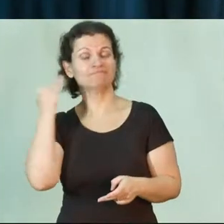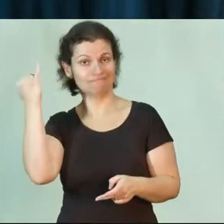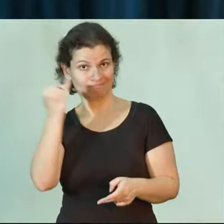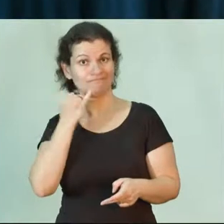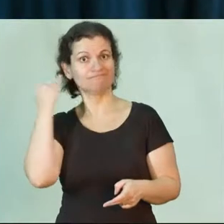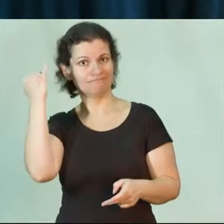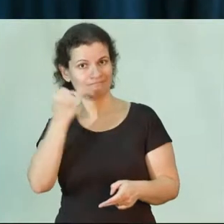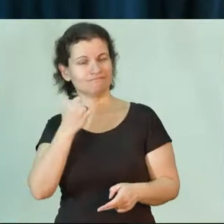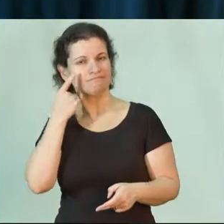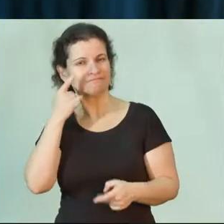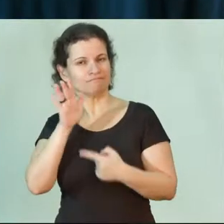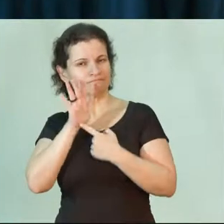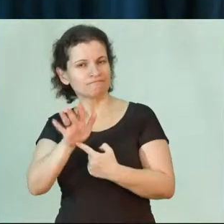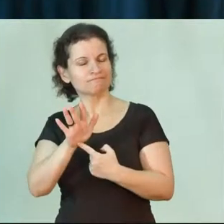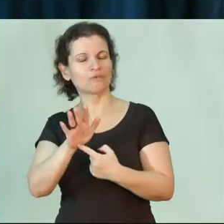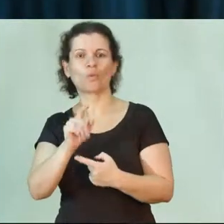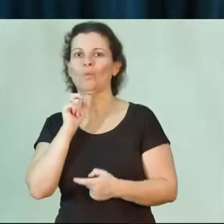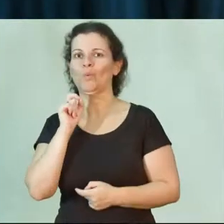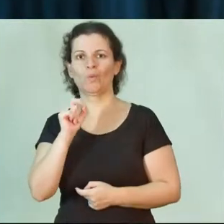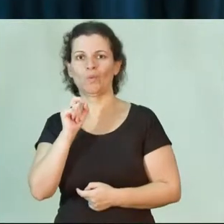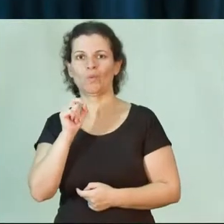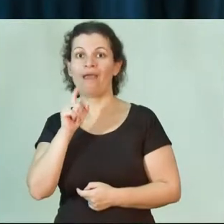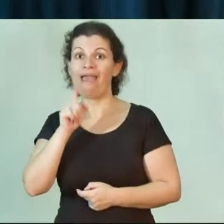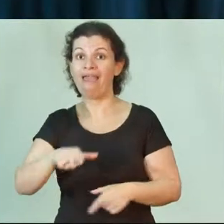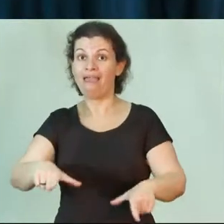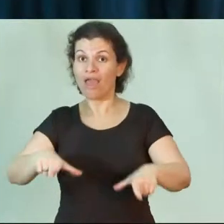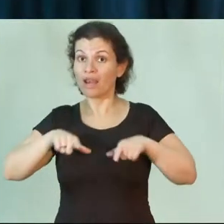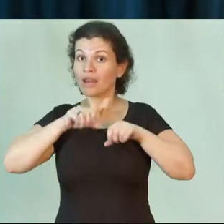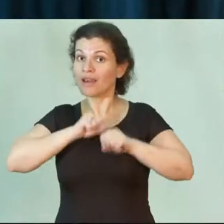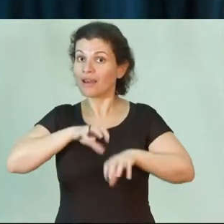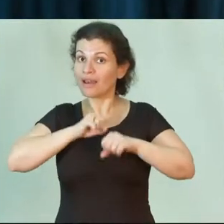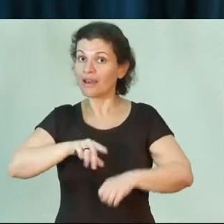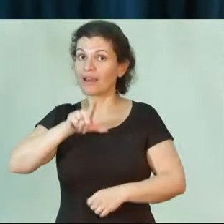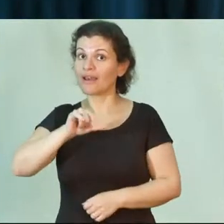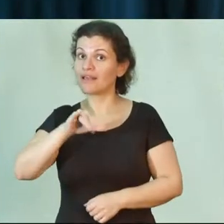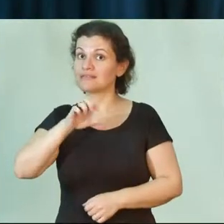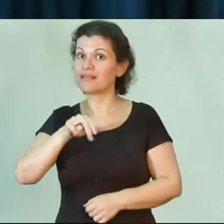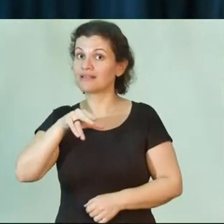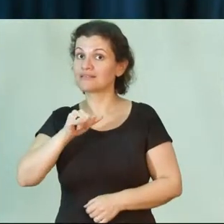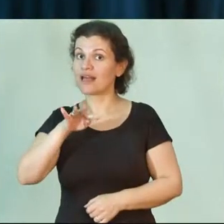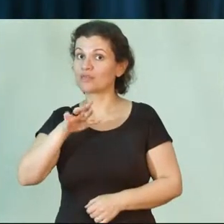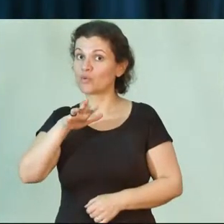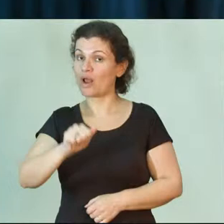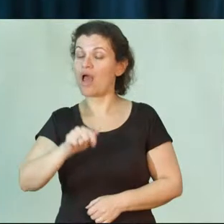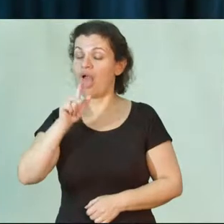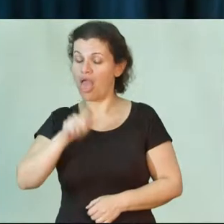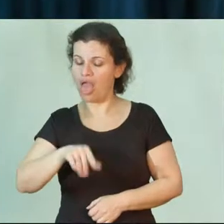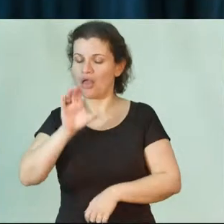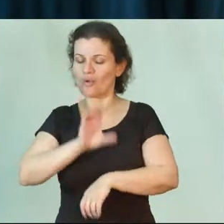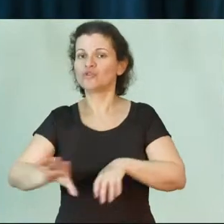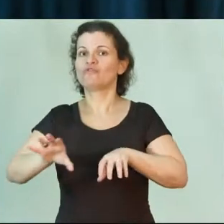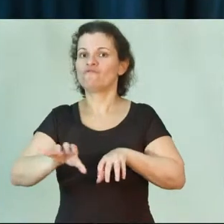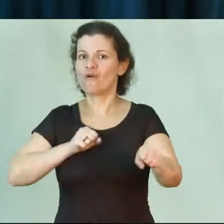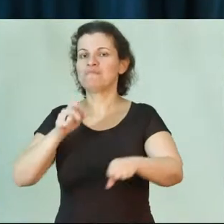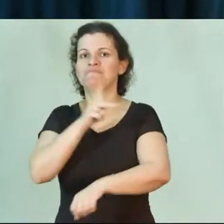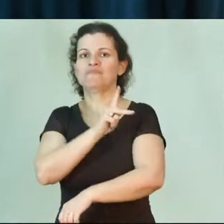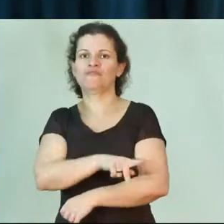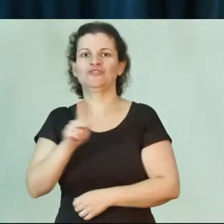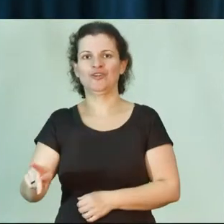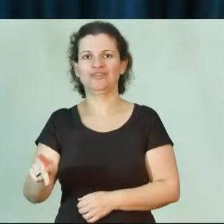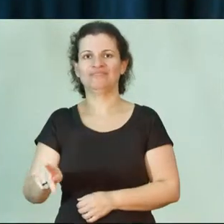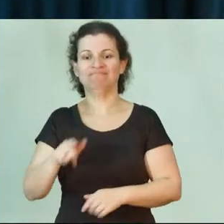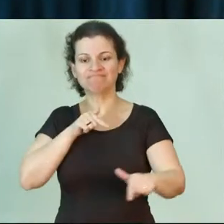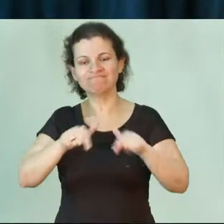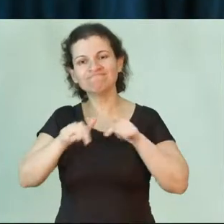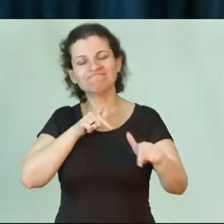enfatizar que é uma licenciatura, portanto é um curso de formação de professores